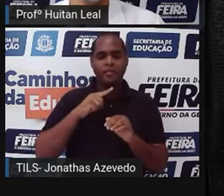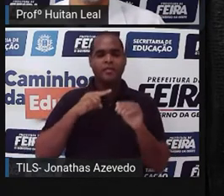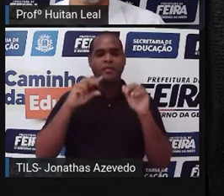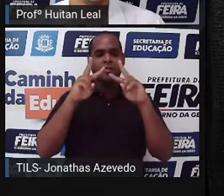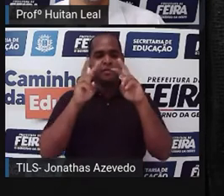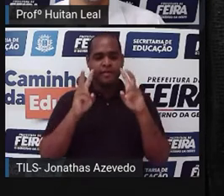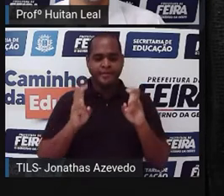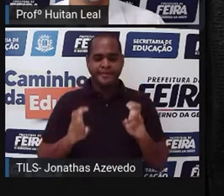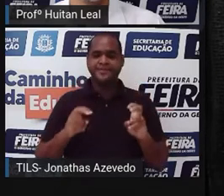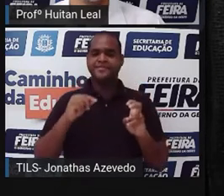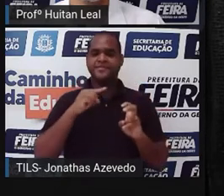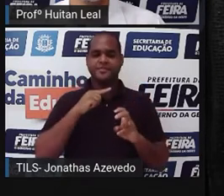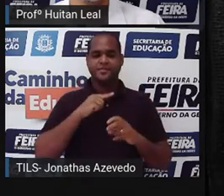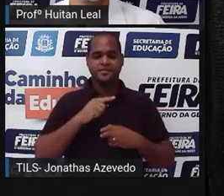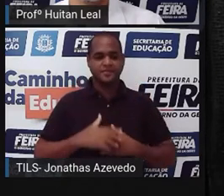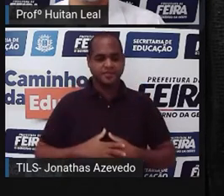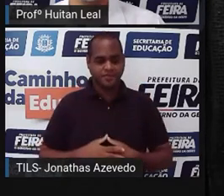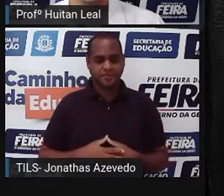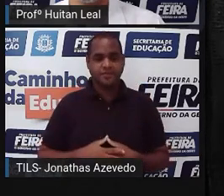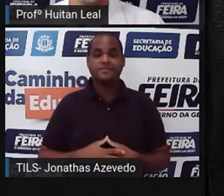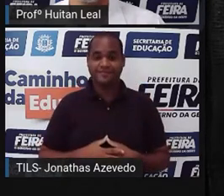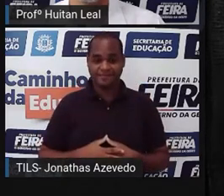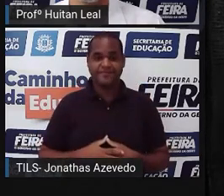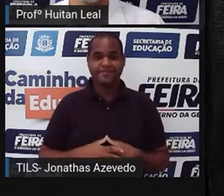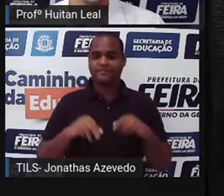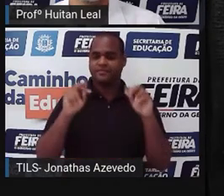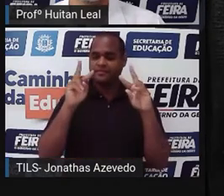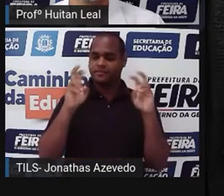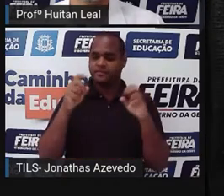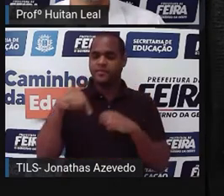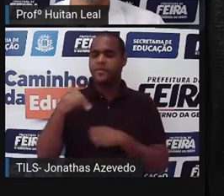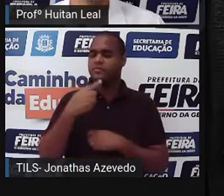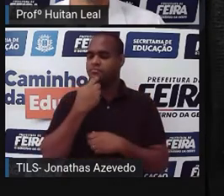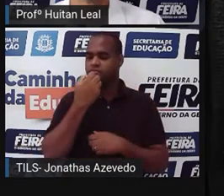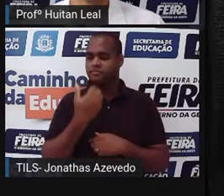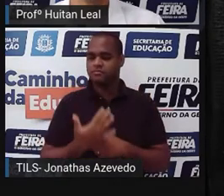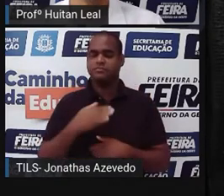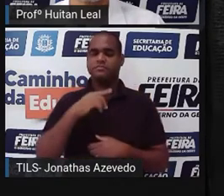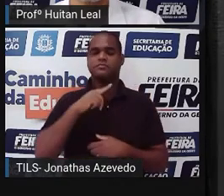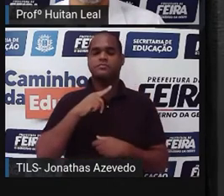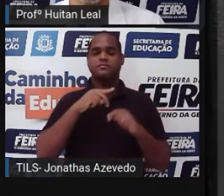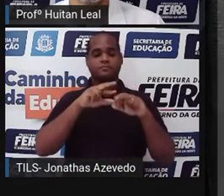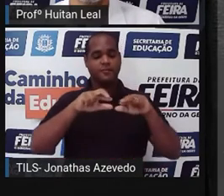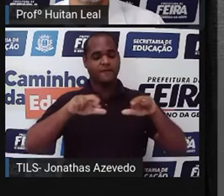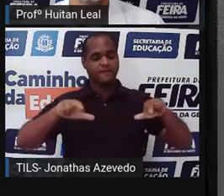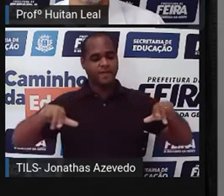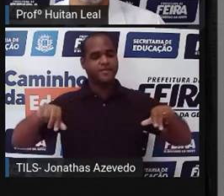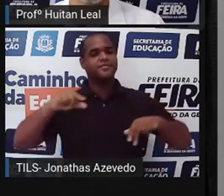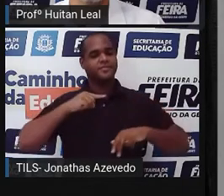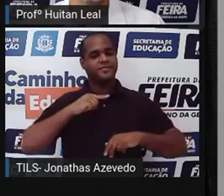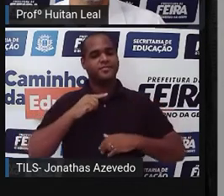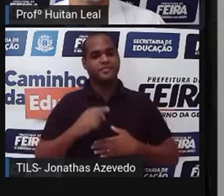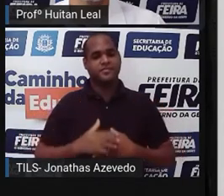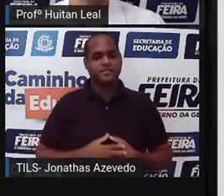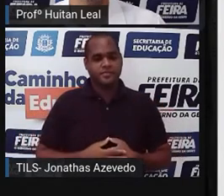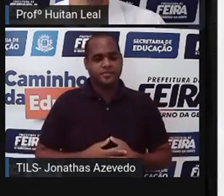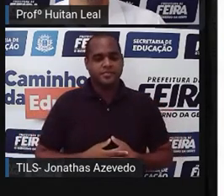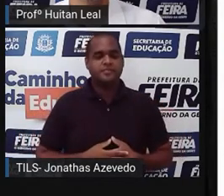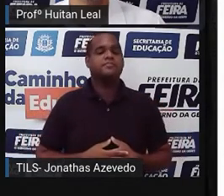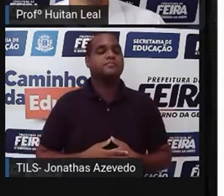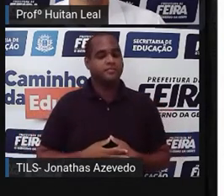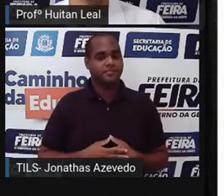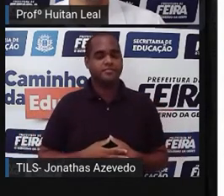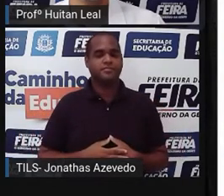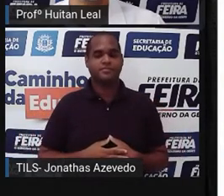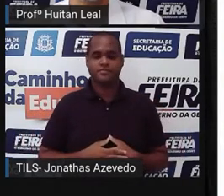que são tratados. E os temas, como já foi dito, são muito variados. Existe